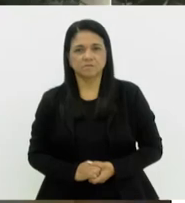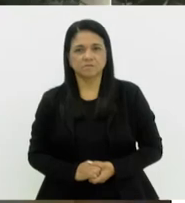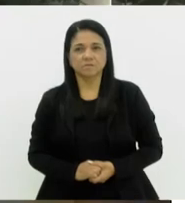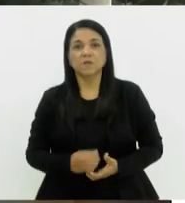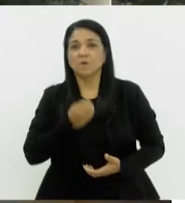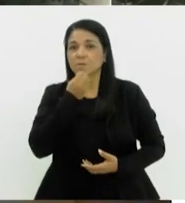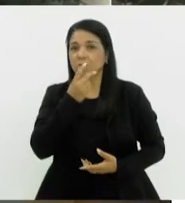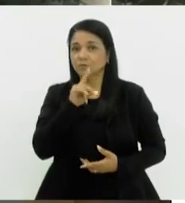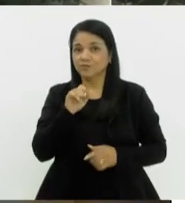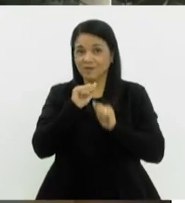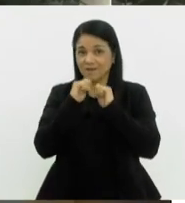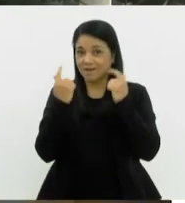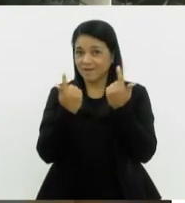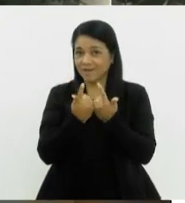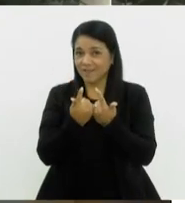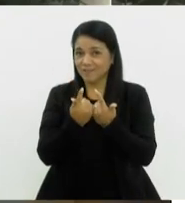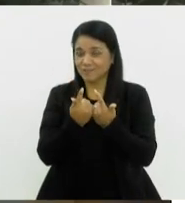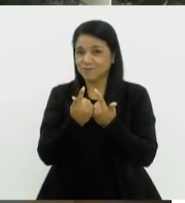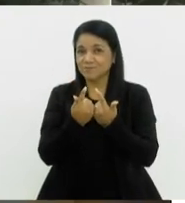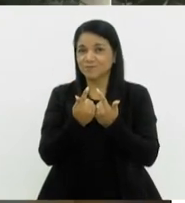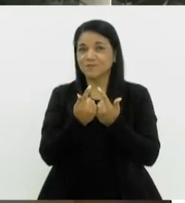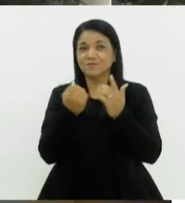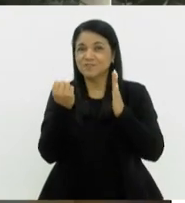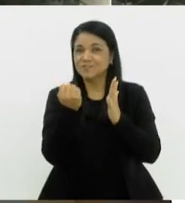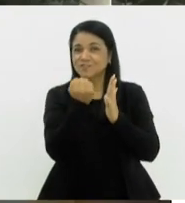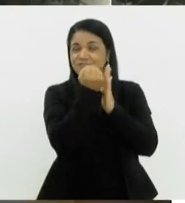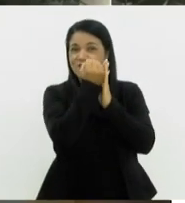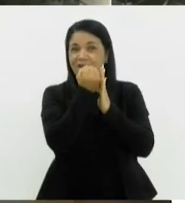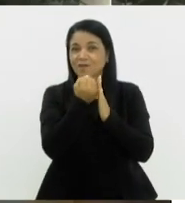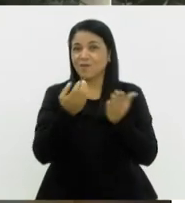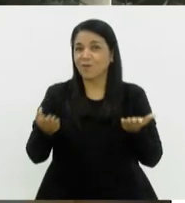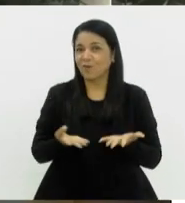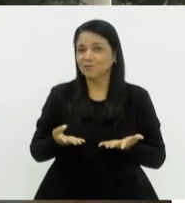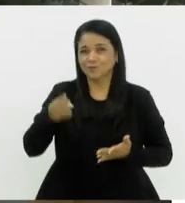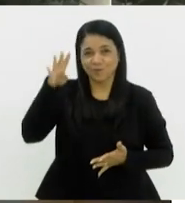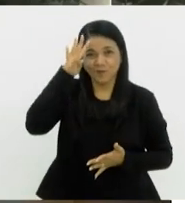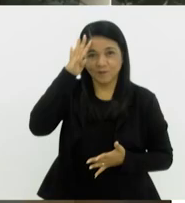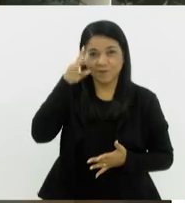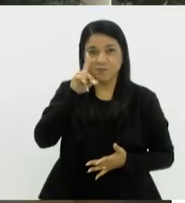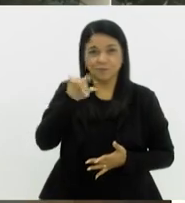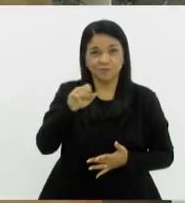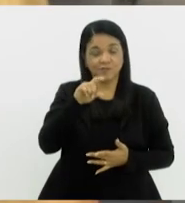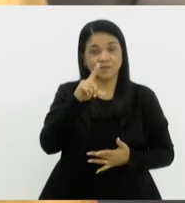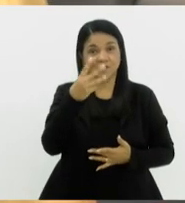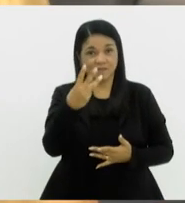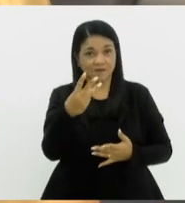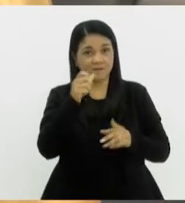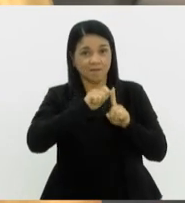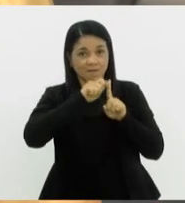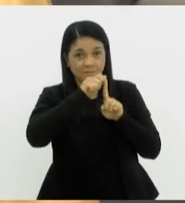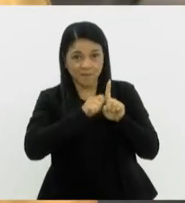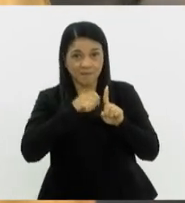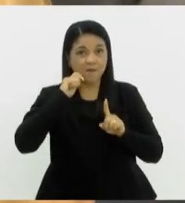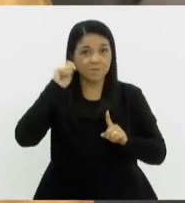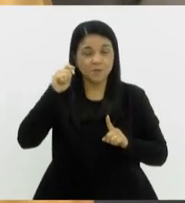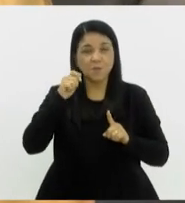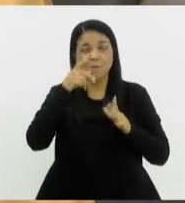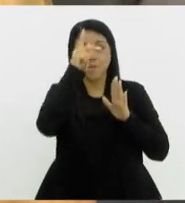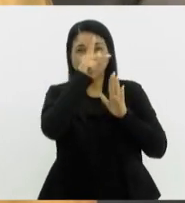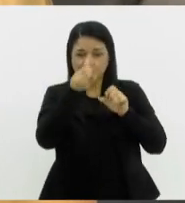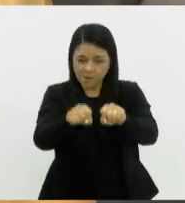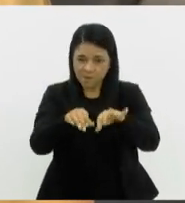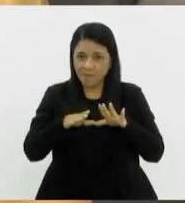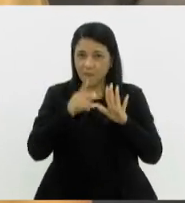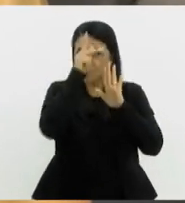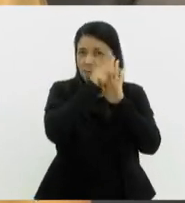O Bom Dia Alerj traz os seguintes destaques nesta quarta-feira, 3 de abril. O plenário discute projeto que